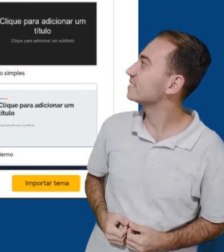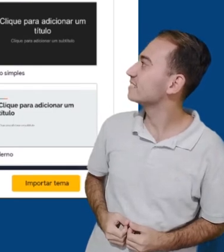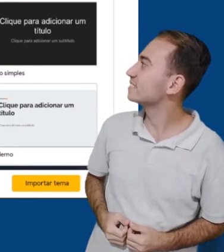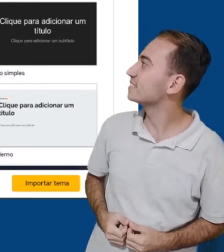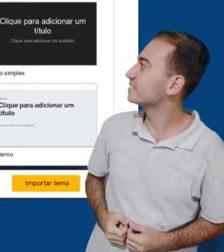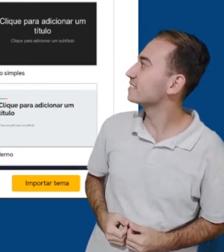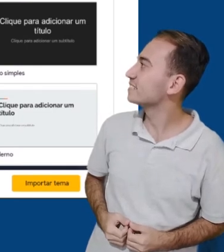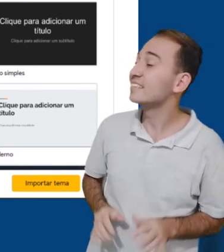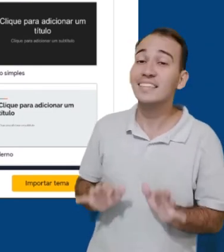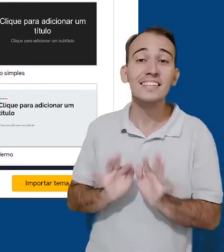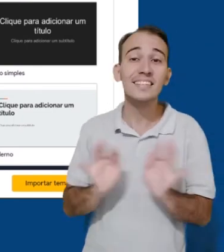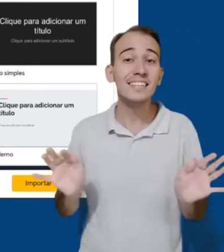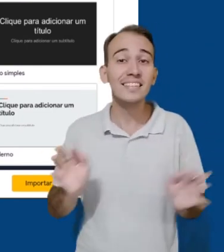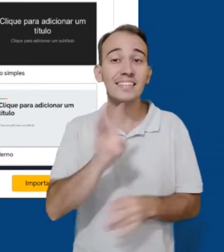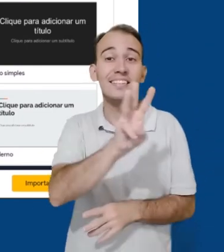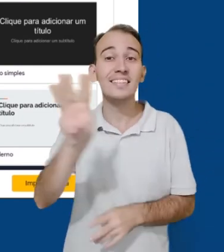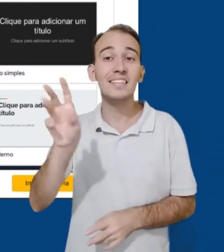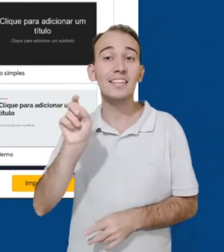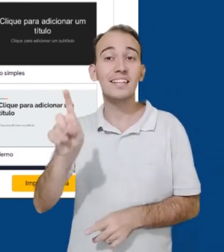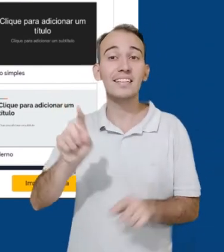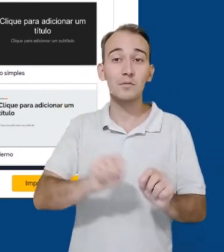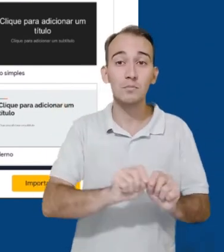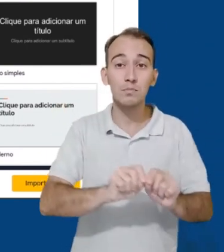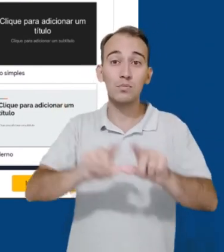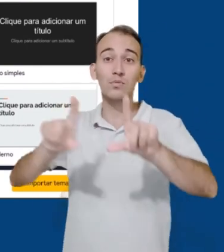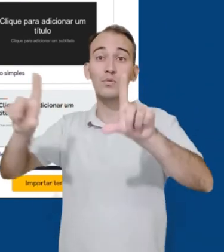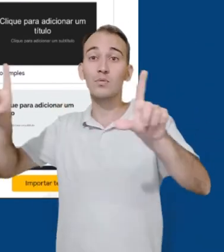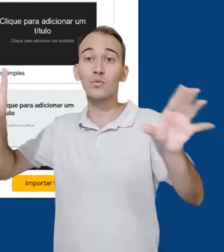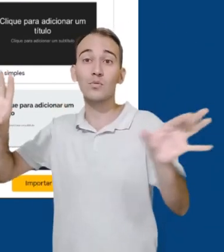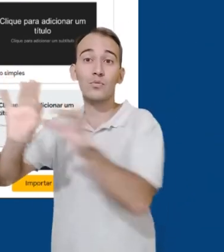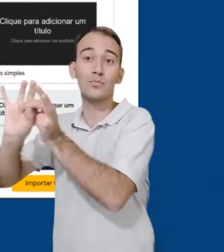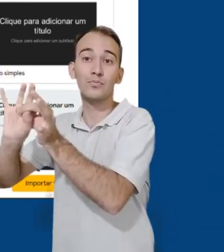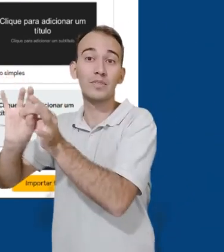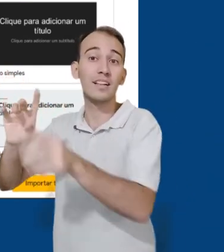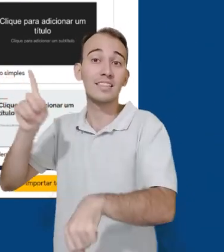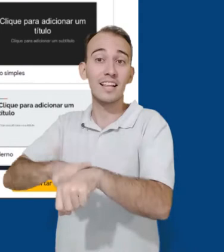Basta clicar no link e você será levado para a página que linkou.